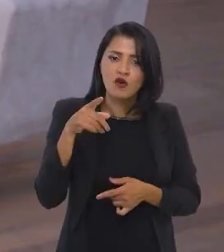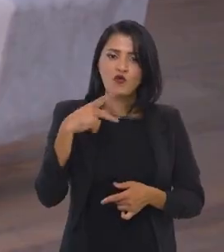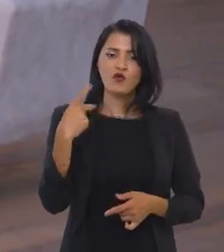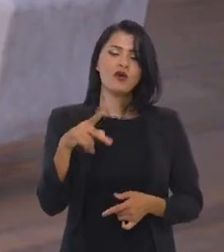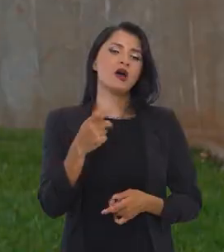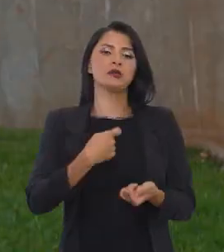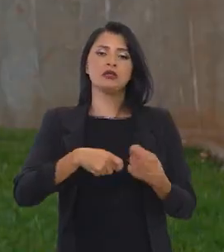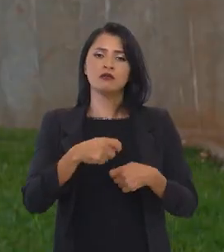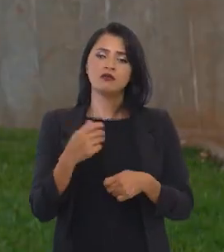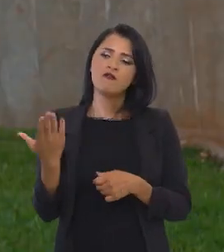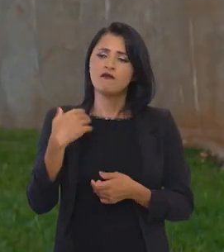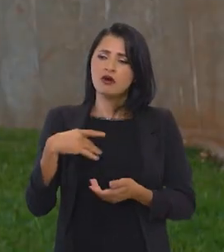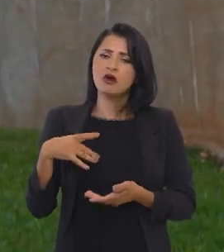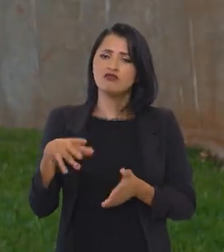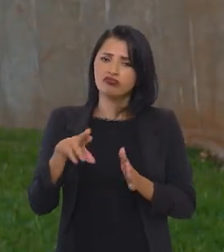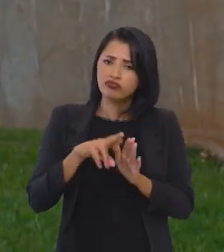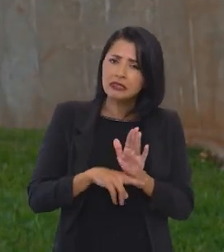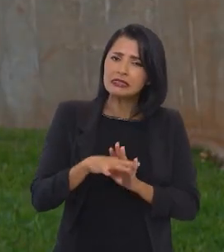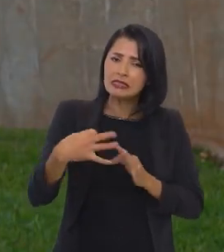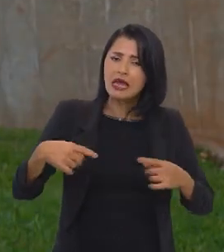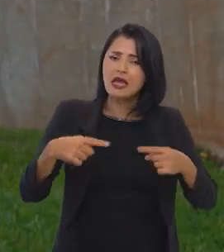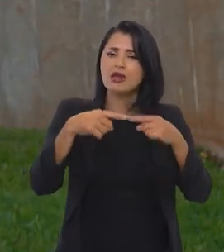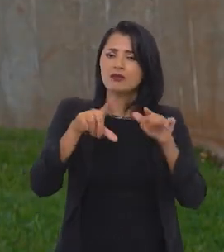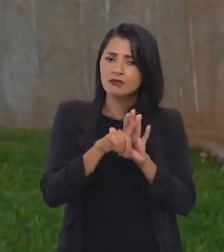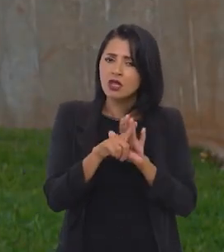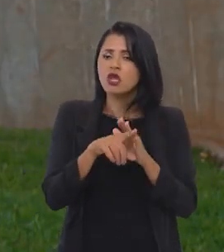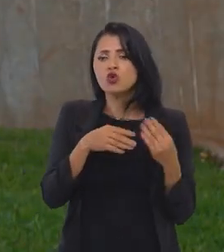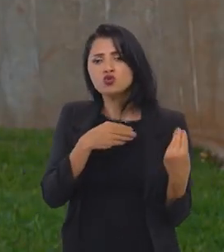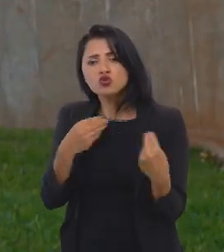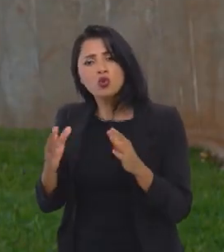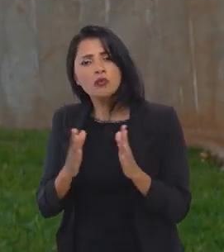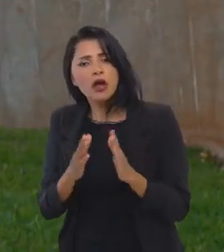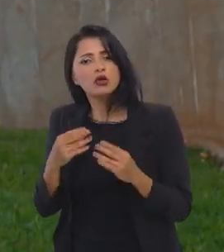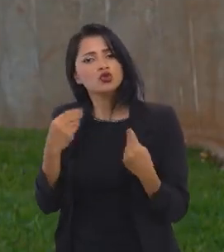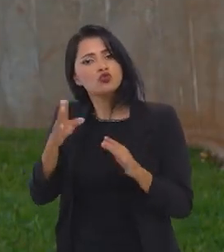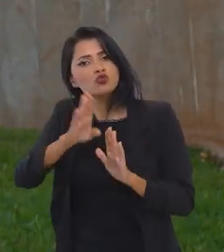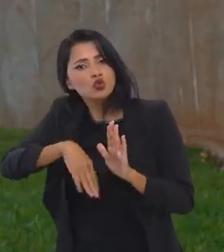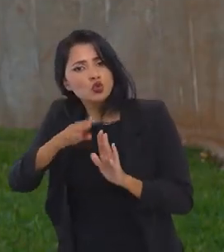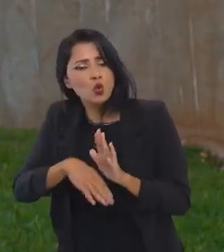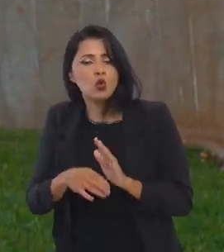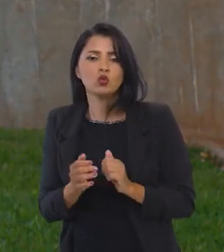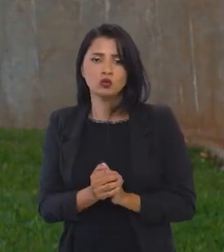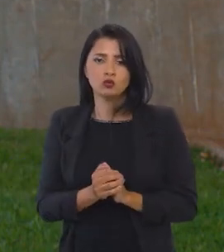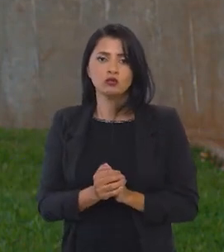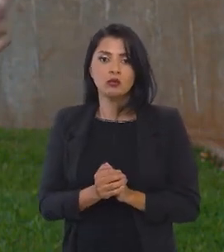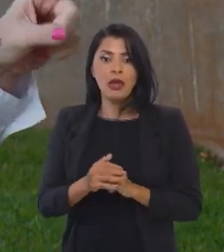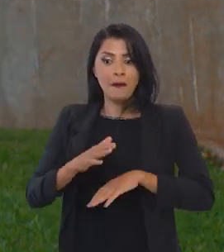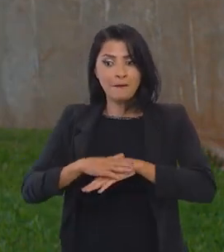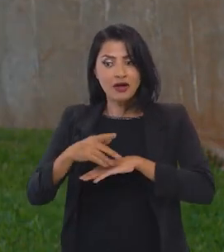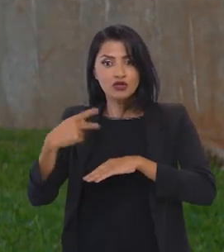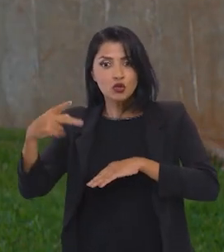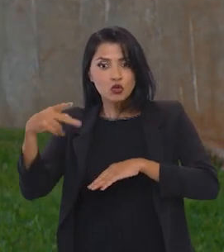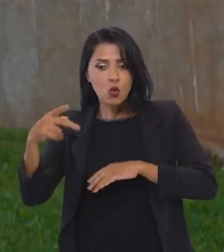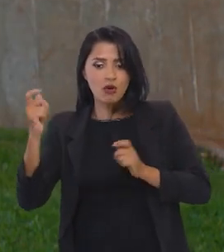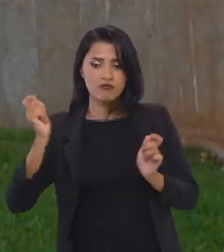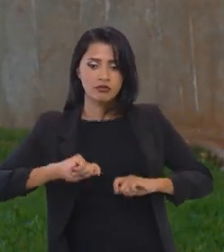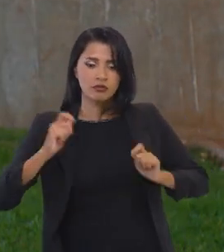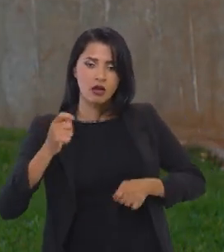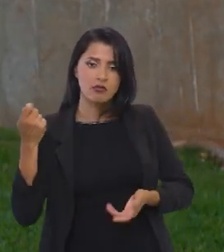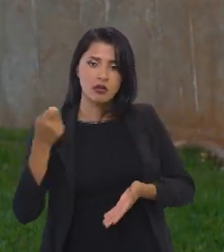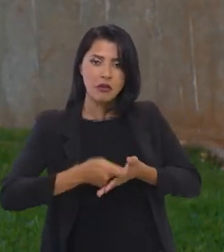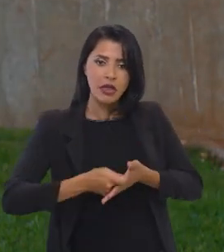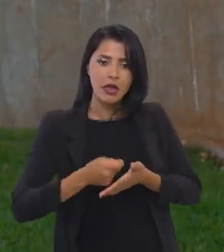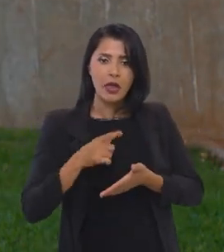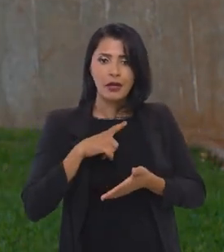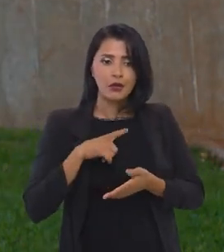teu negócio. Vamos regularizar? Eu te dou um prazo para pagar, eu te dou um desconto, a partir da sua capacidade de pagamento.